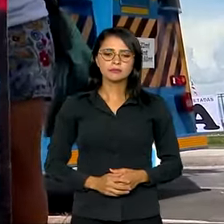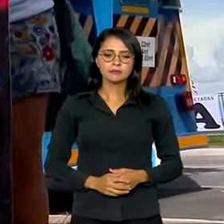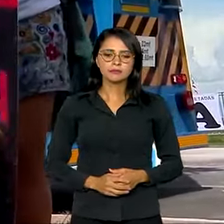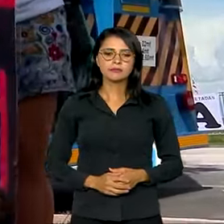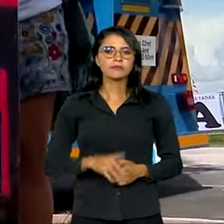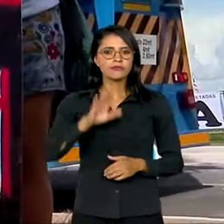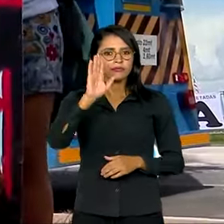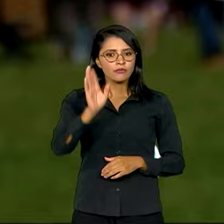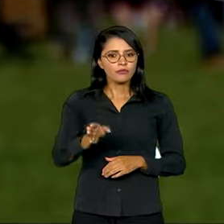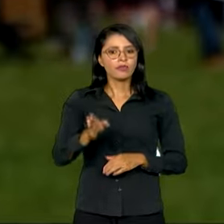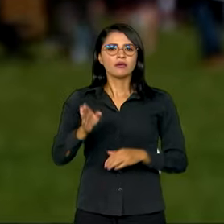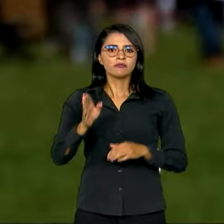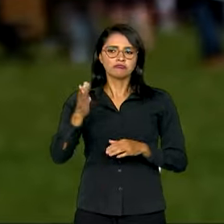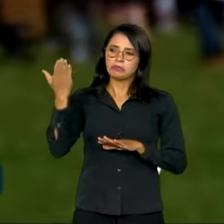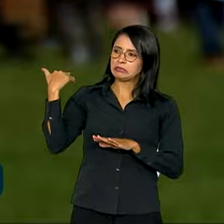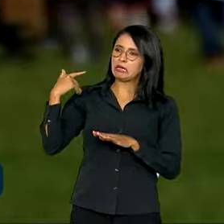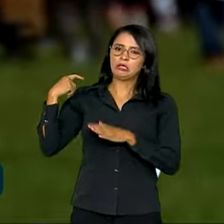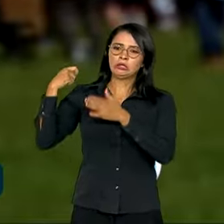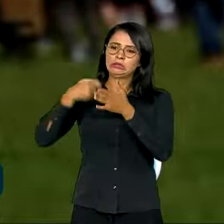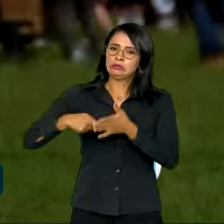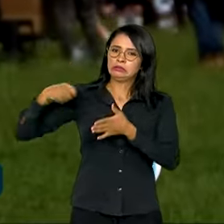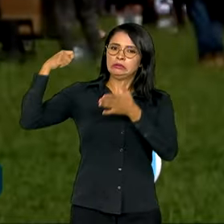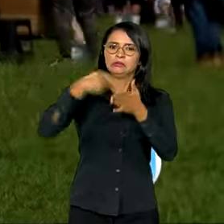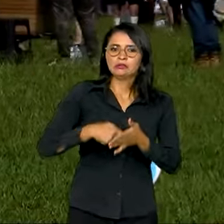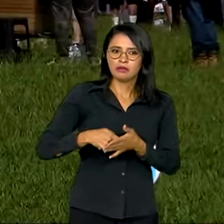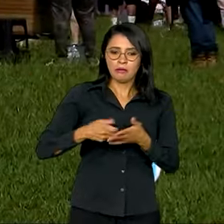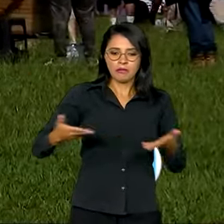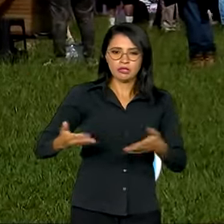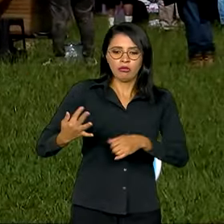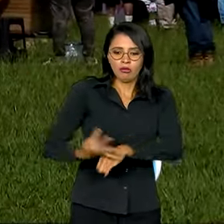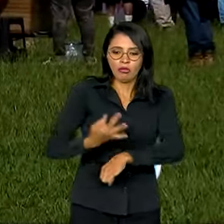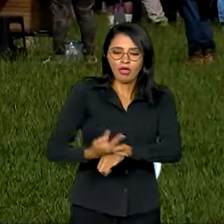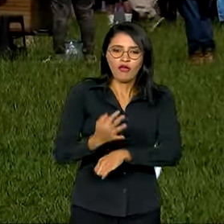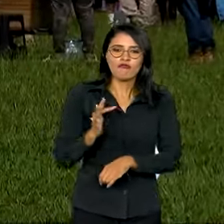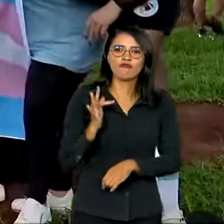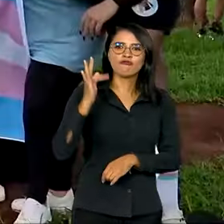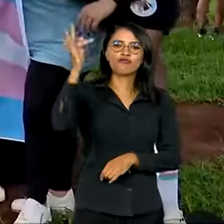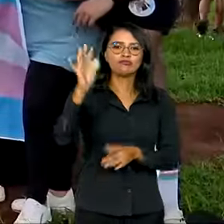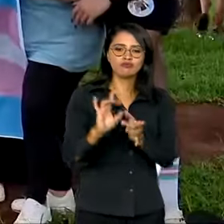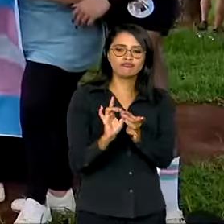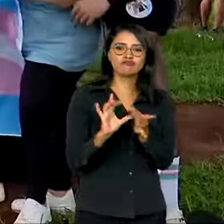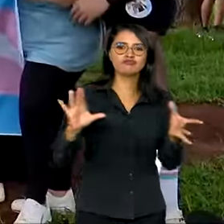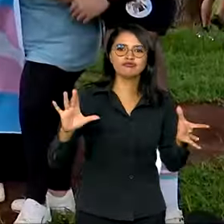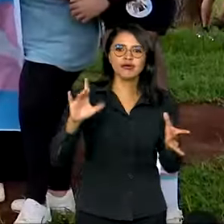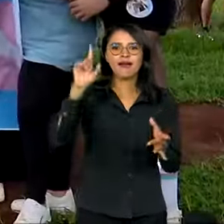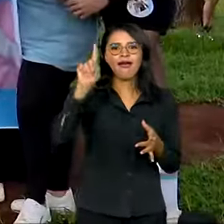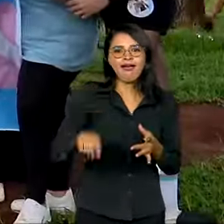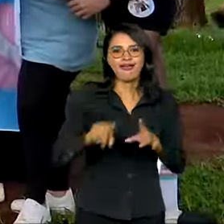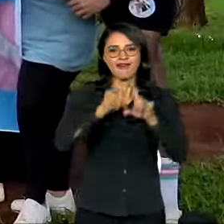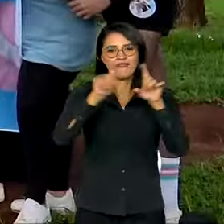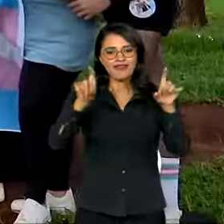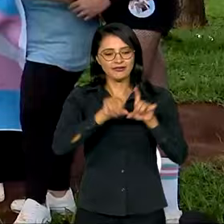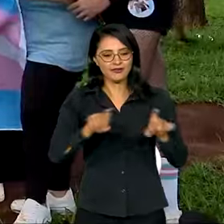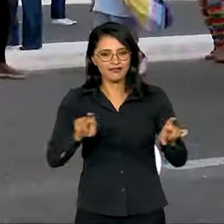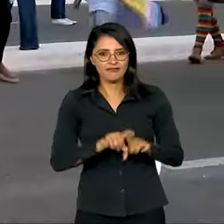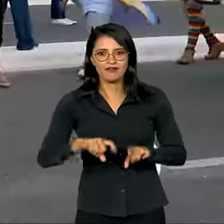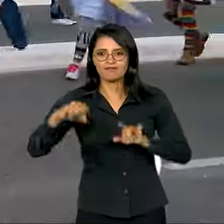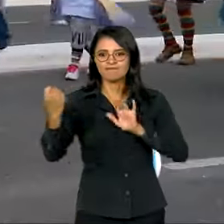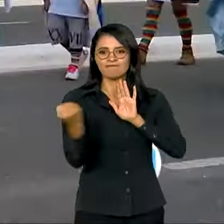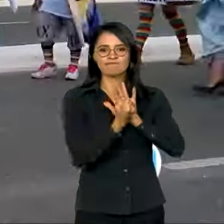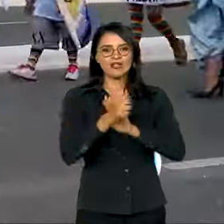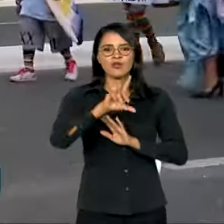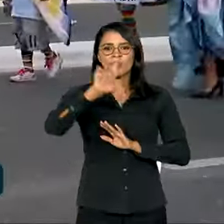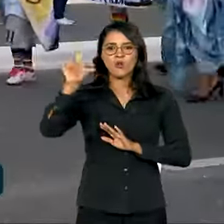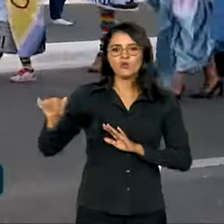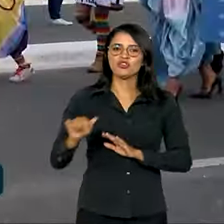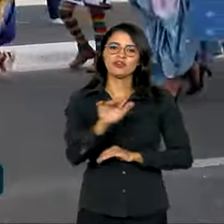Passado de luta, presente de resiliência, futuro de liberdade. Essas são as frases que marcaram o Dia